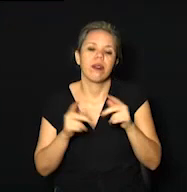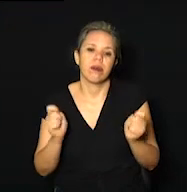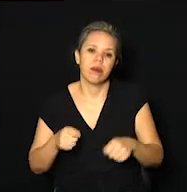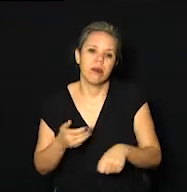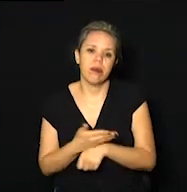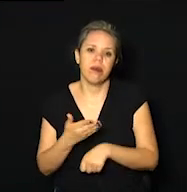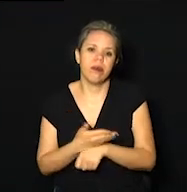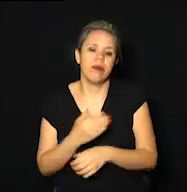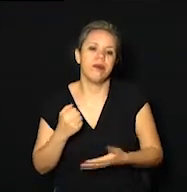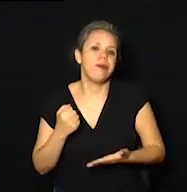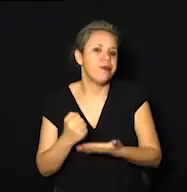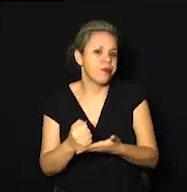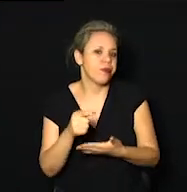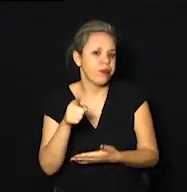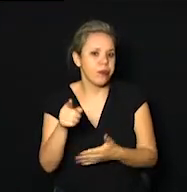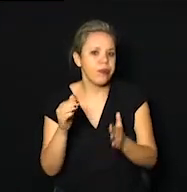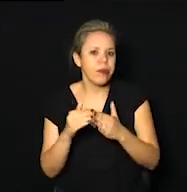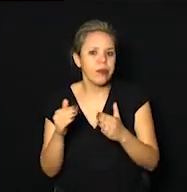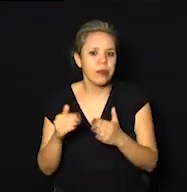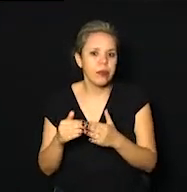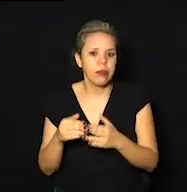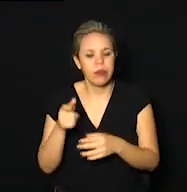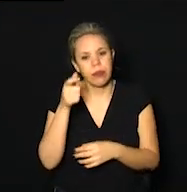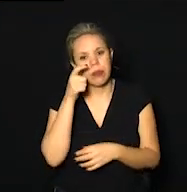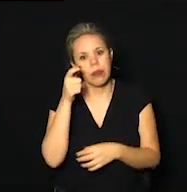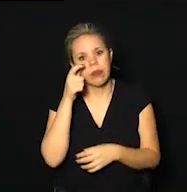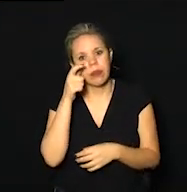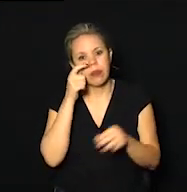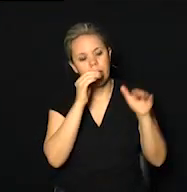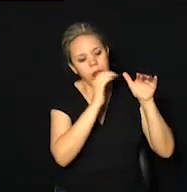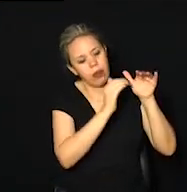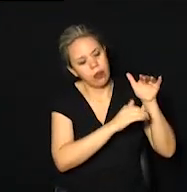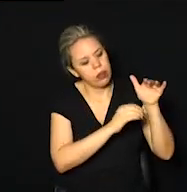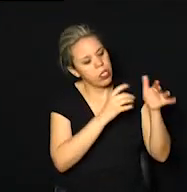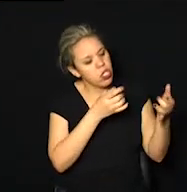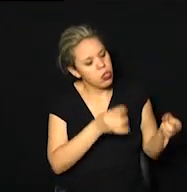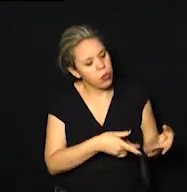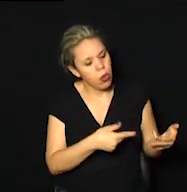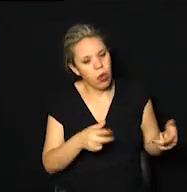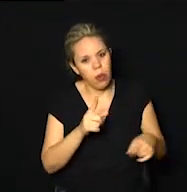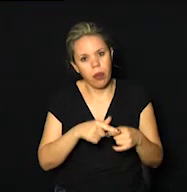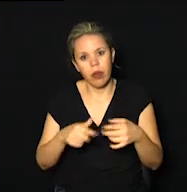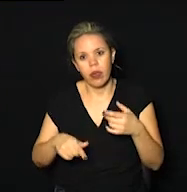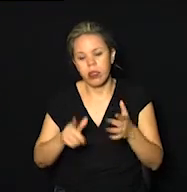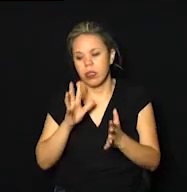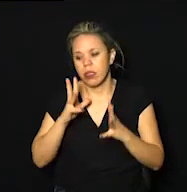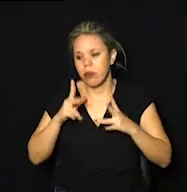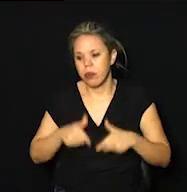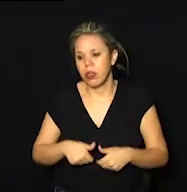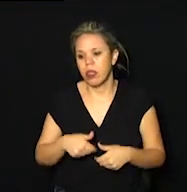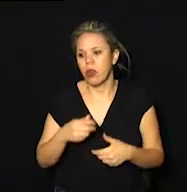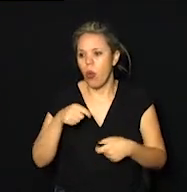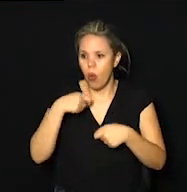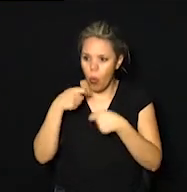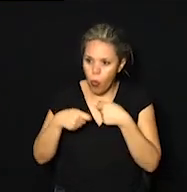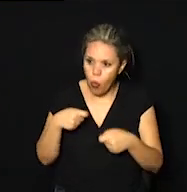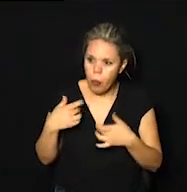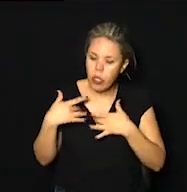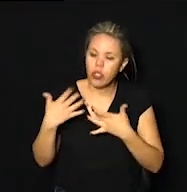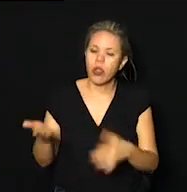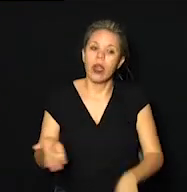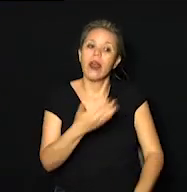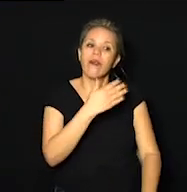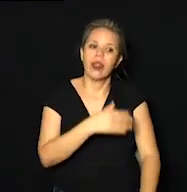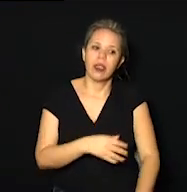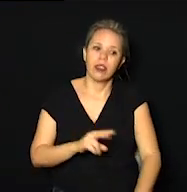participar. Então, você que está aí em casa, dê uma olhadinha na dispensa, está sobrando um material de limpeza ou alguma comida, leva lá,